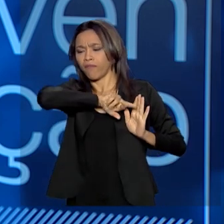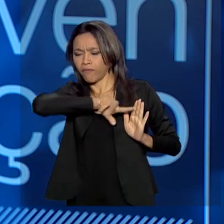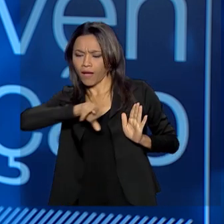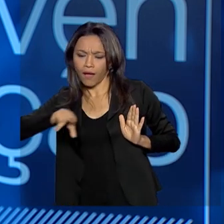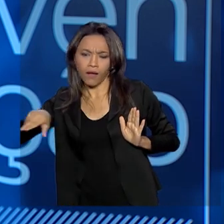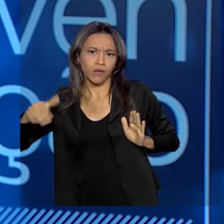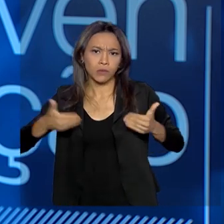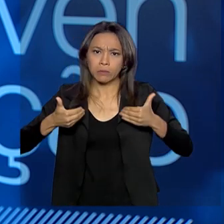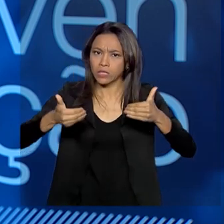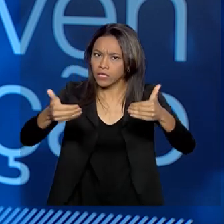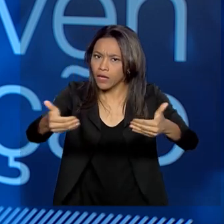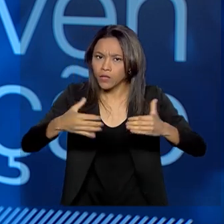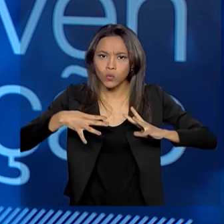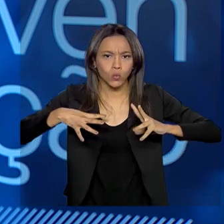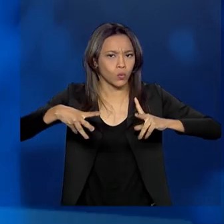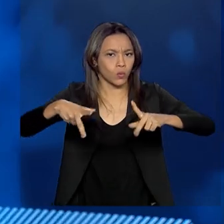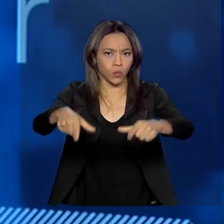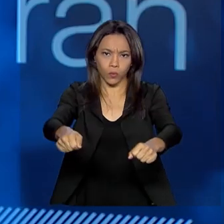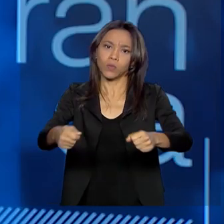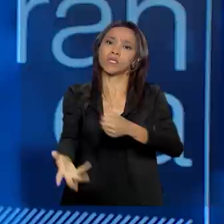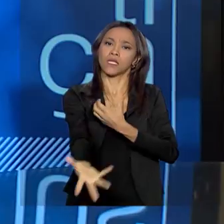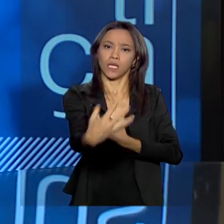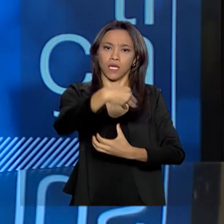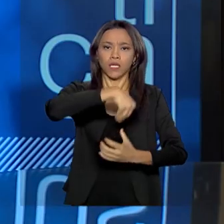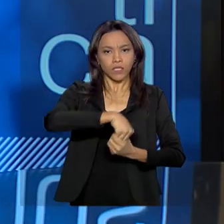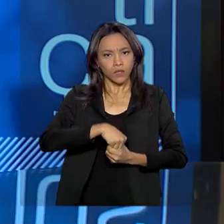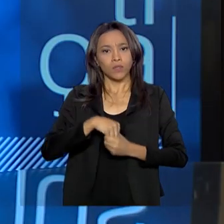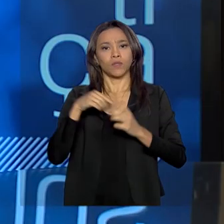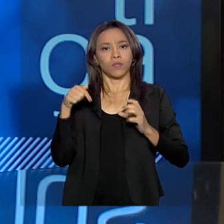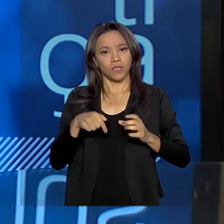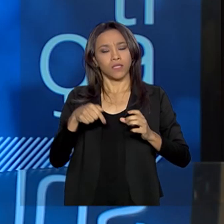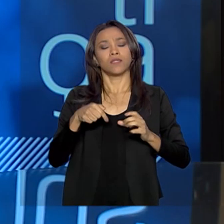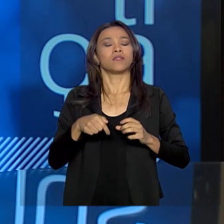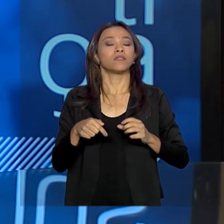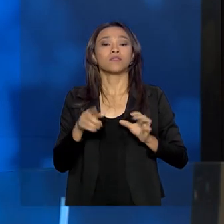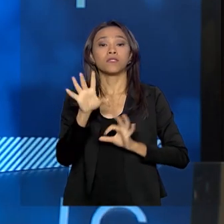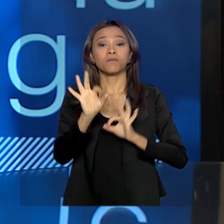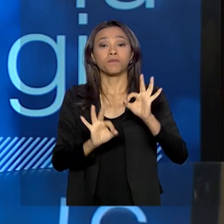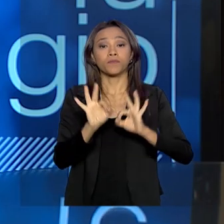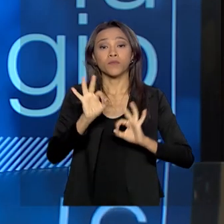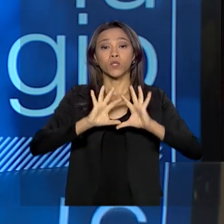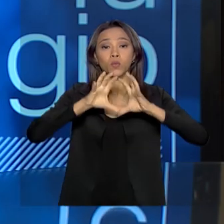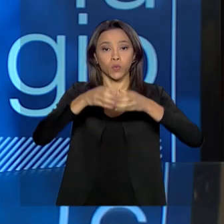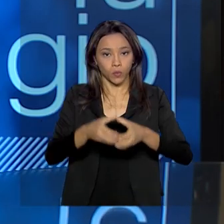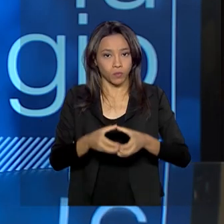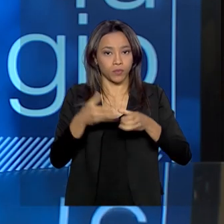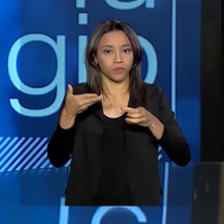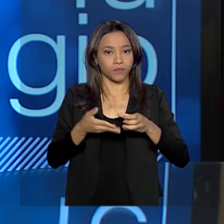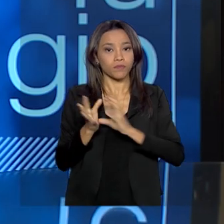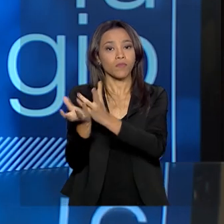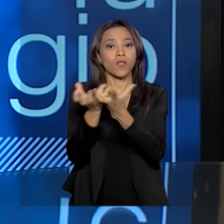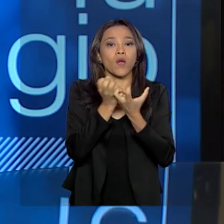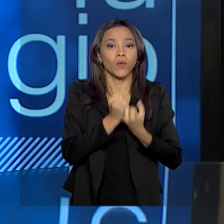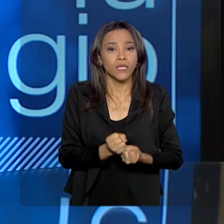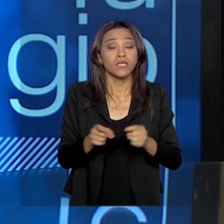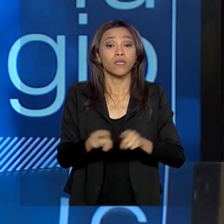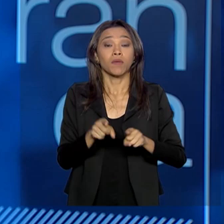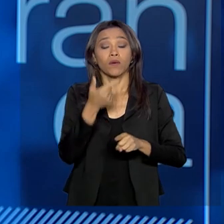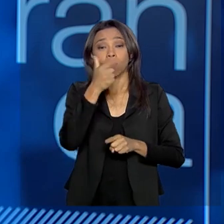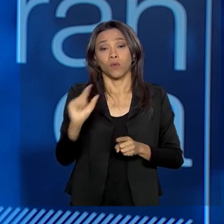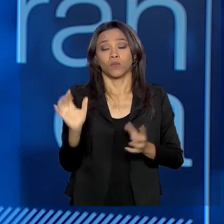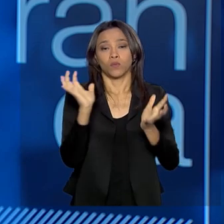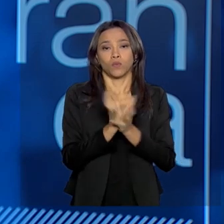todos os ministérios compõem a operação acolhida, além dos ministérios, organizações internacionais,